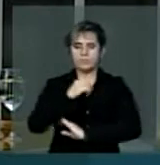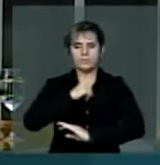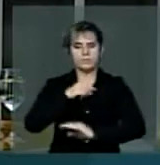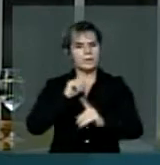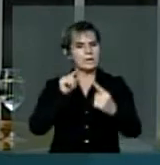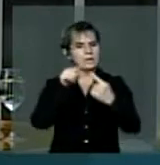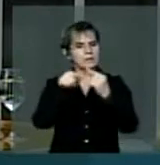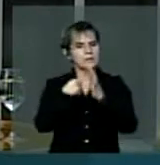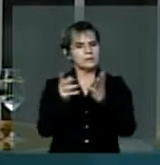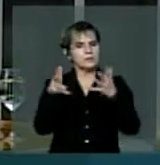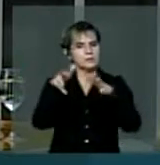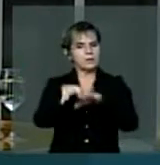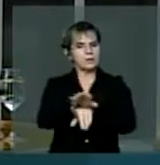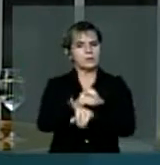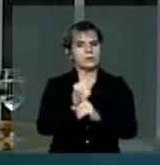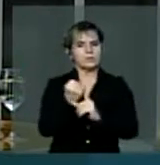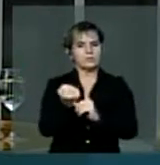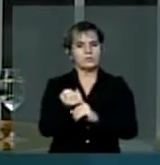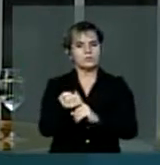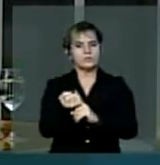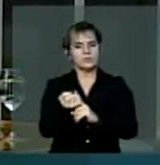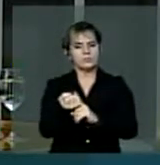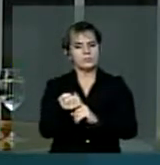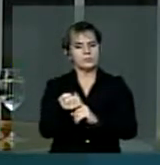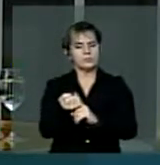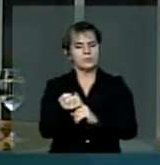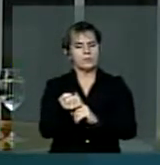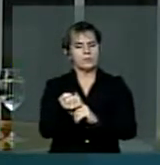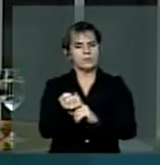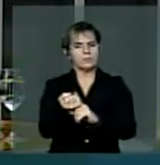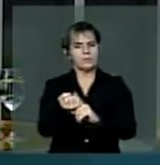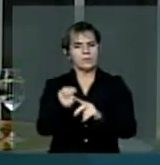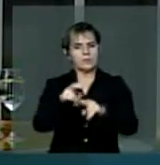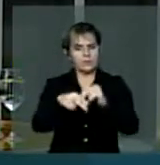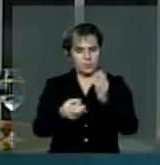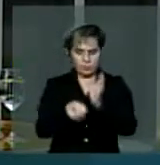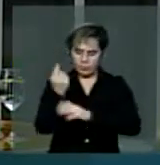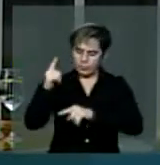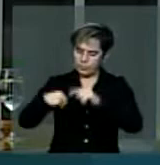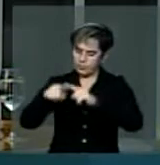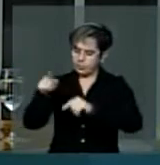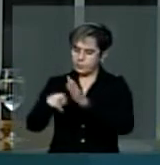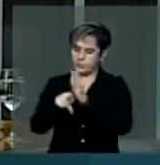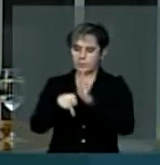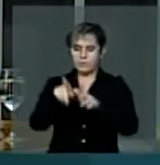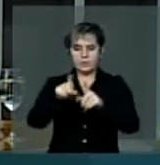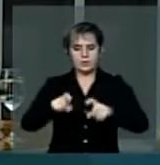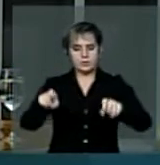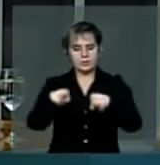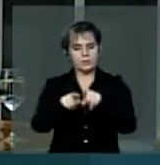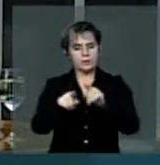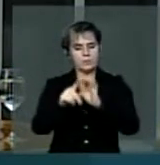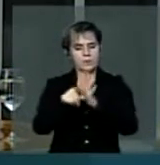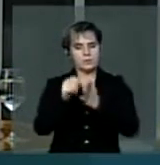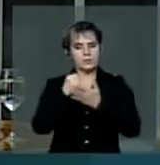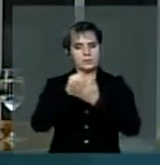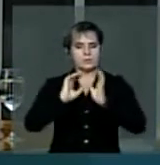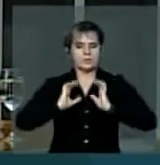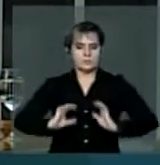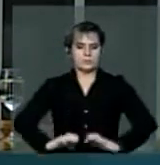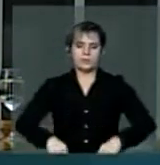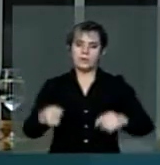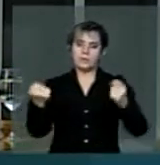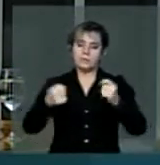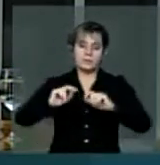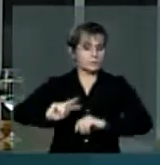da inclusão social, produtiva, digital e da cidadania. Temos que aumentar